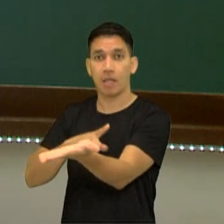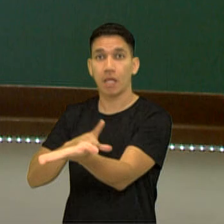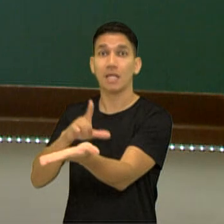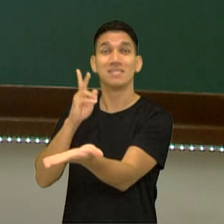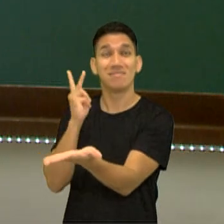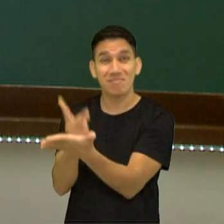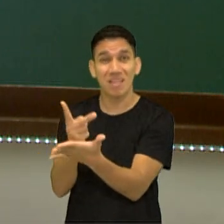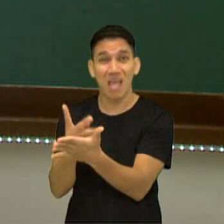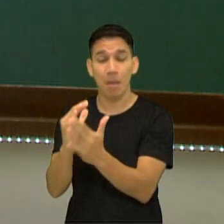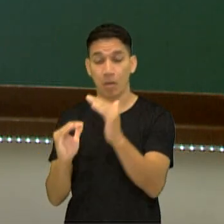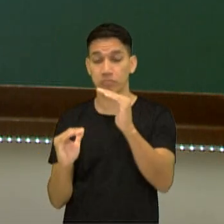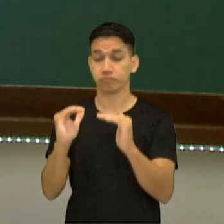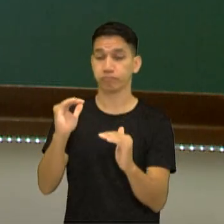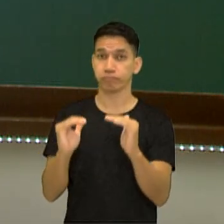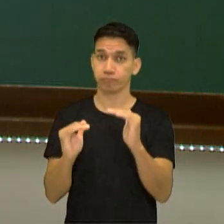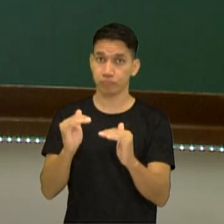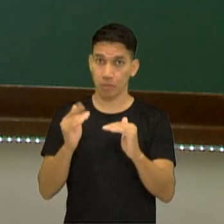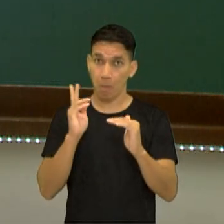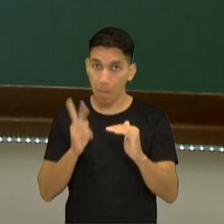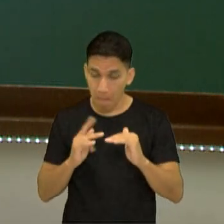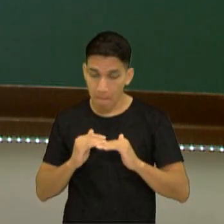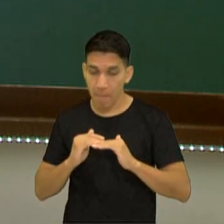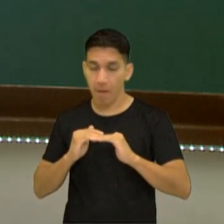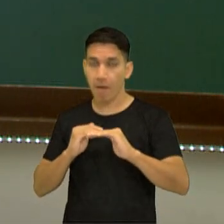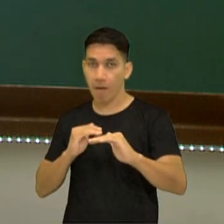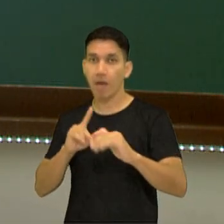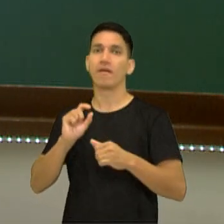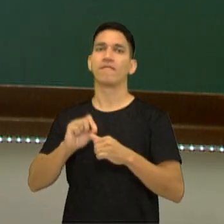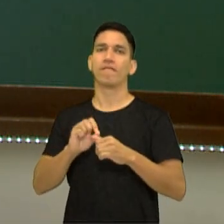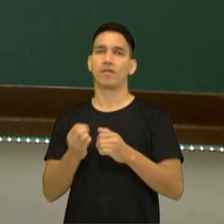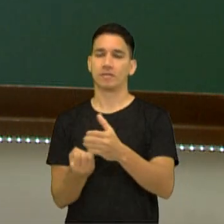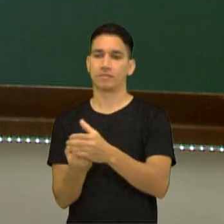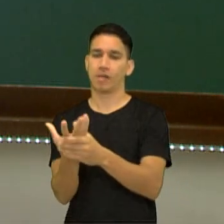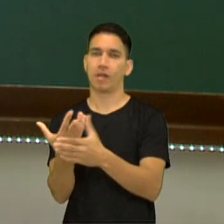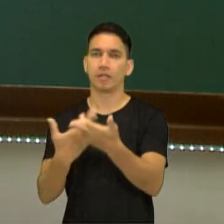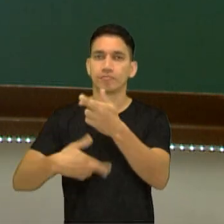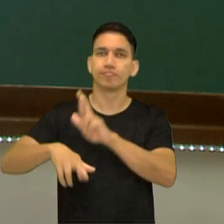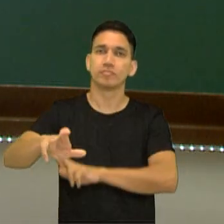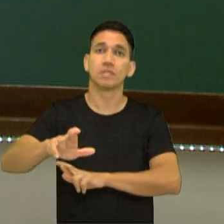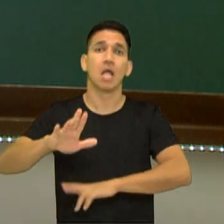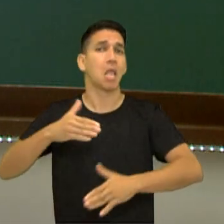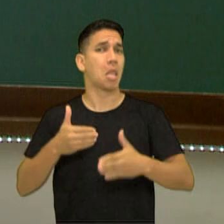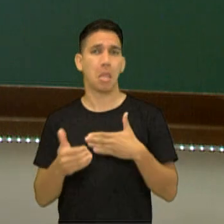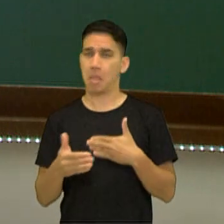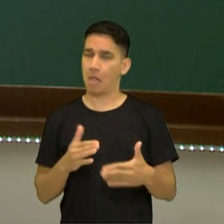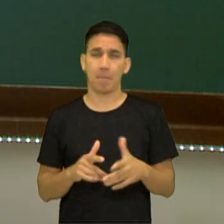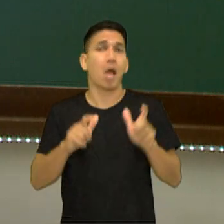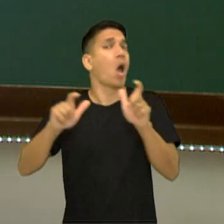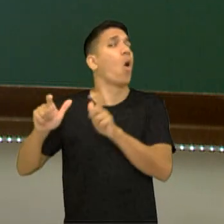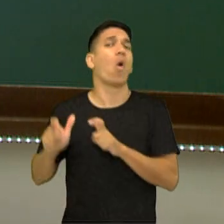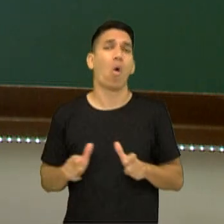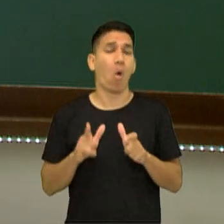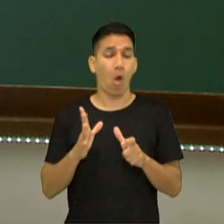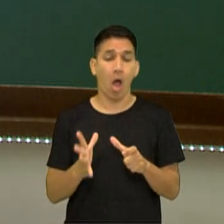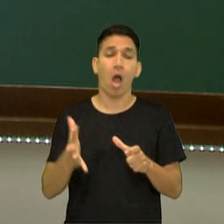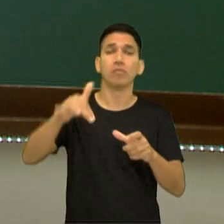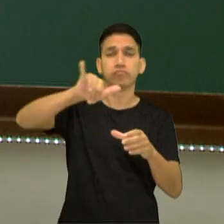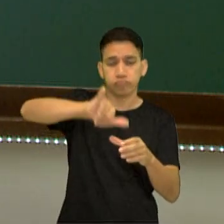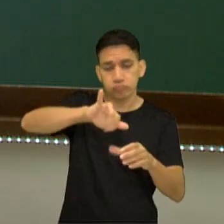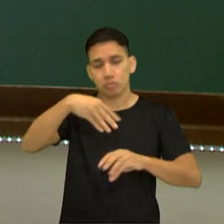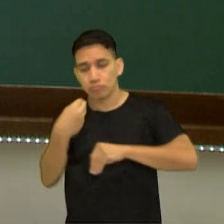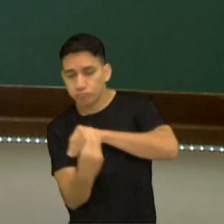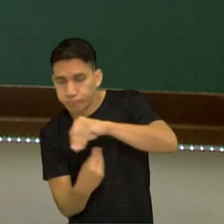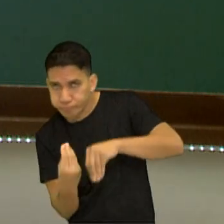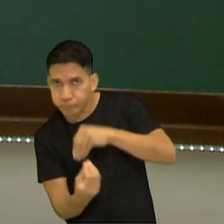uma proporção para manter, para fazer aquele produto. Independente de onde você tiver obtido aquele produto, ele